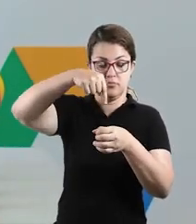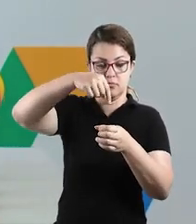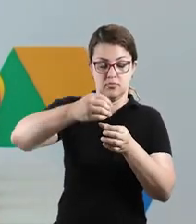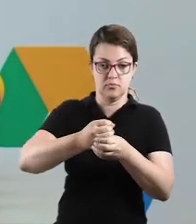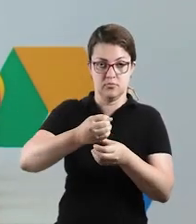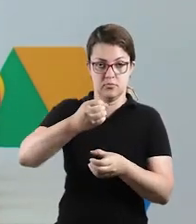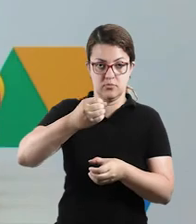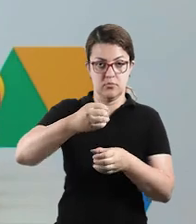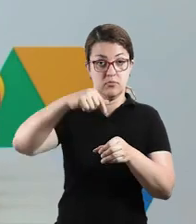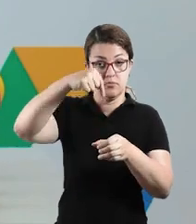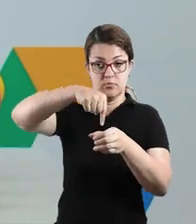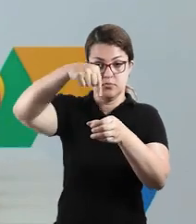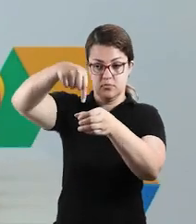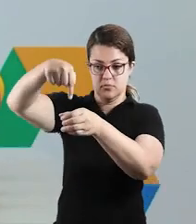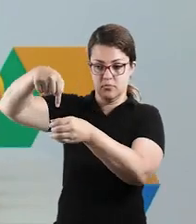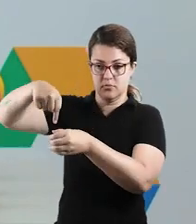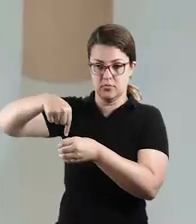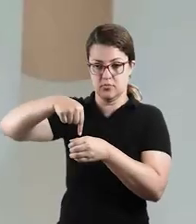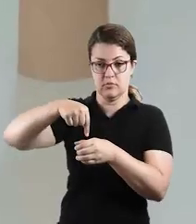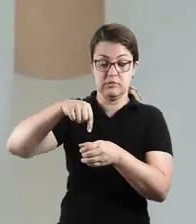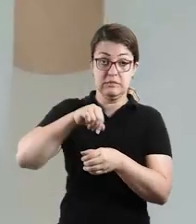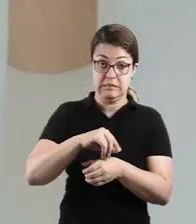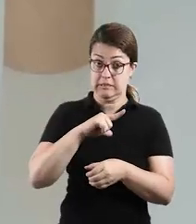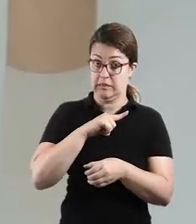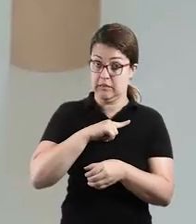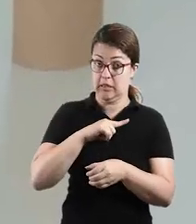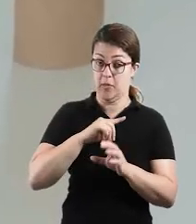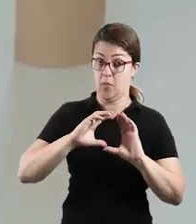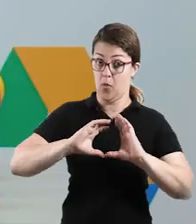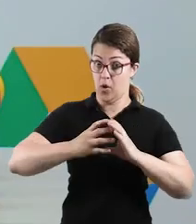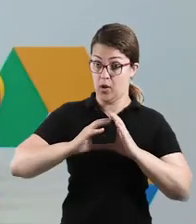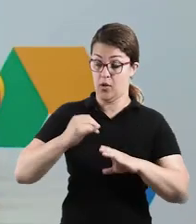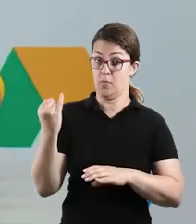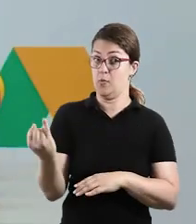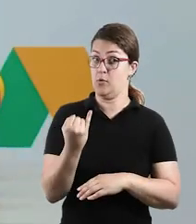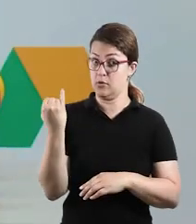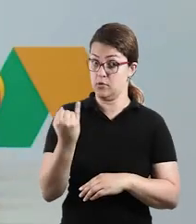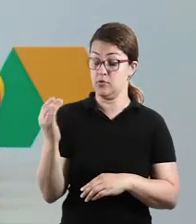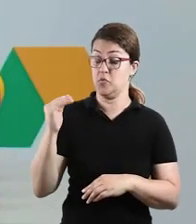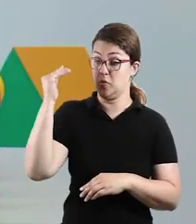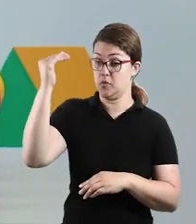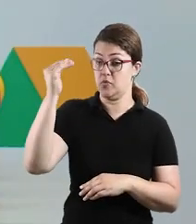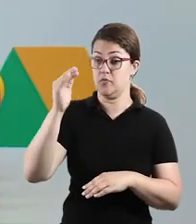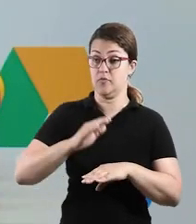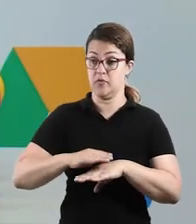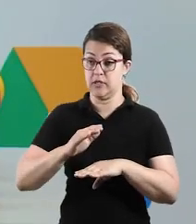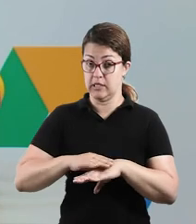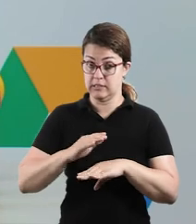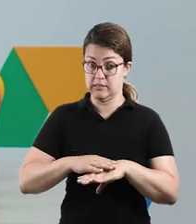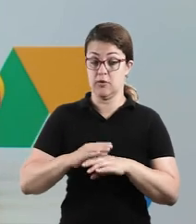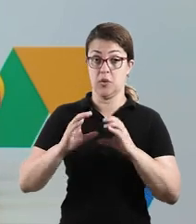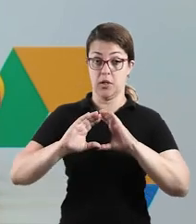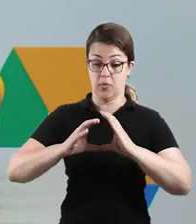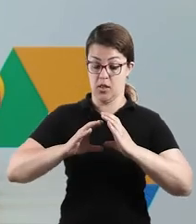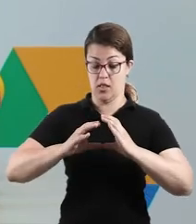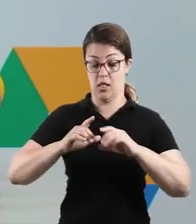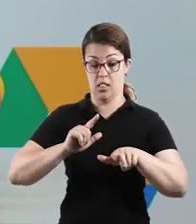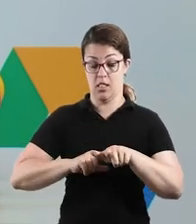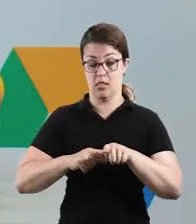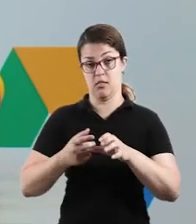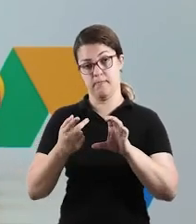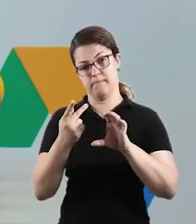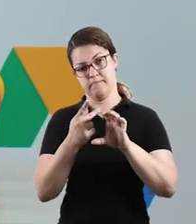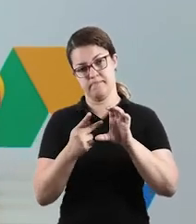adaptação, tá bom? Mas se você tiver as bolinhas, o importante é que o adulto faça a letrinha na